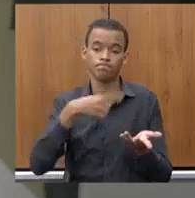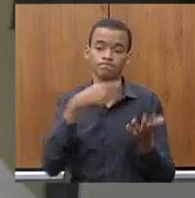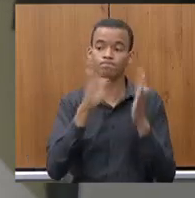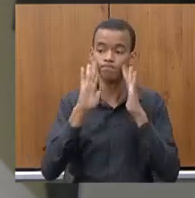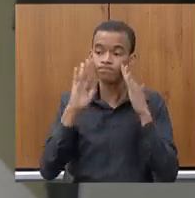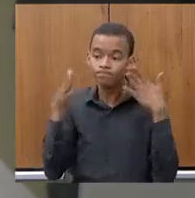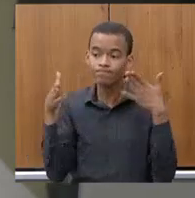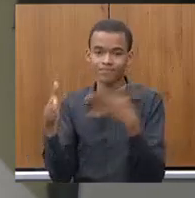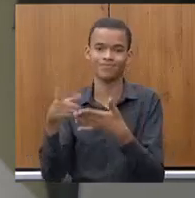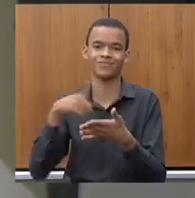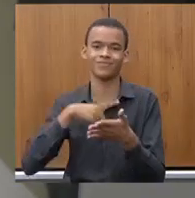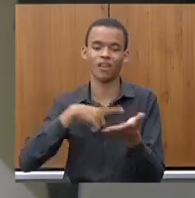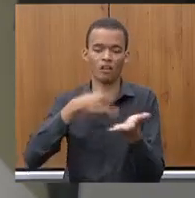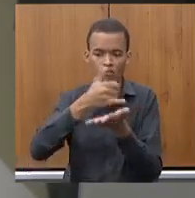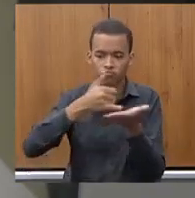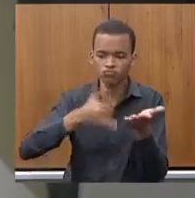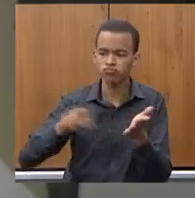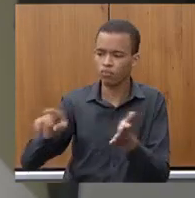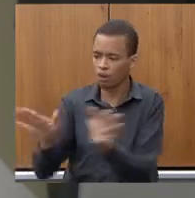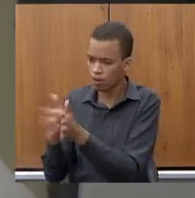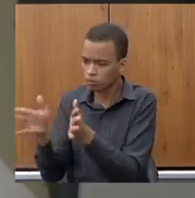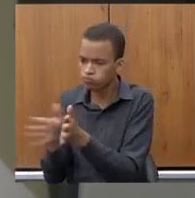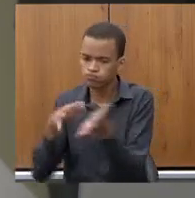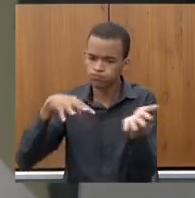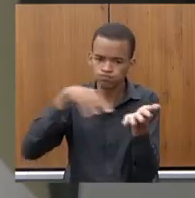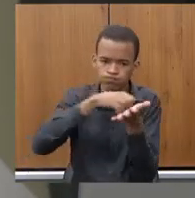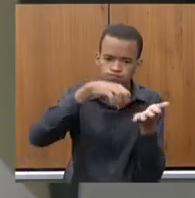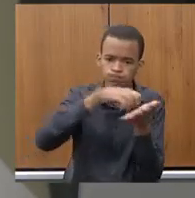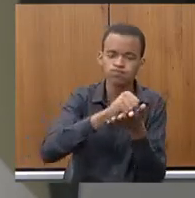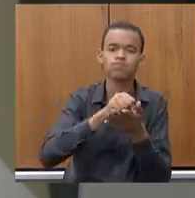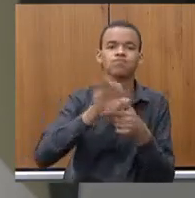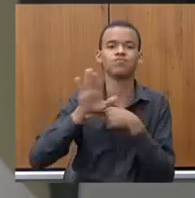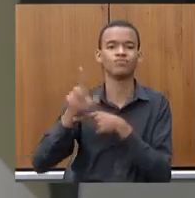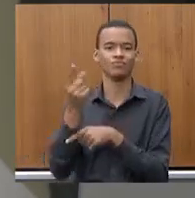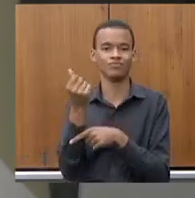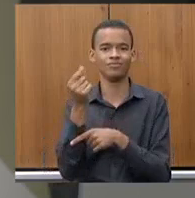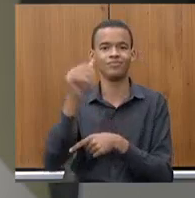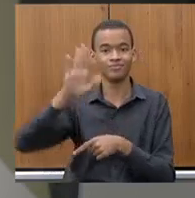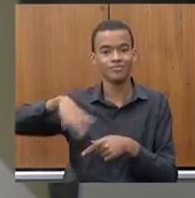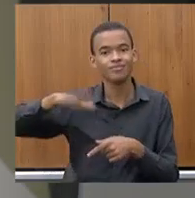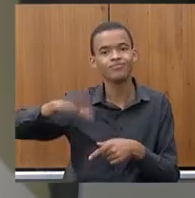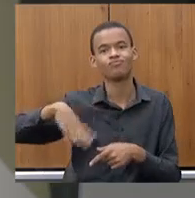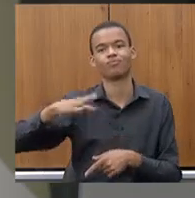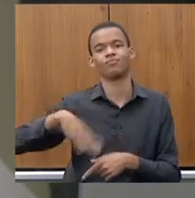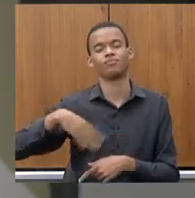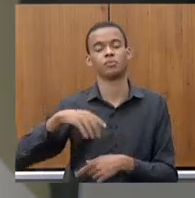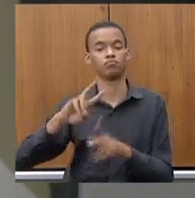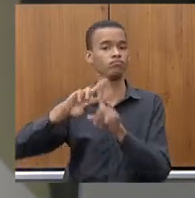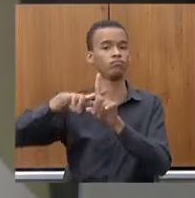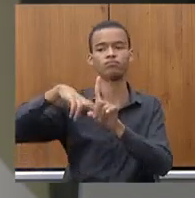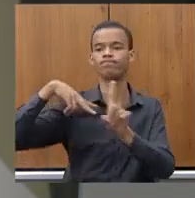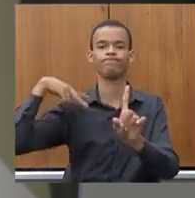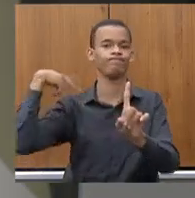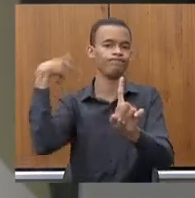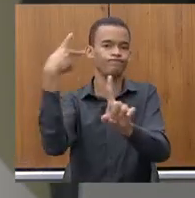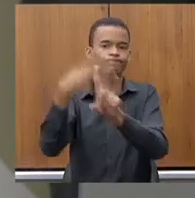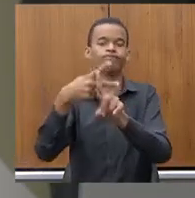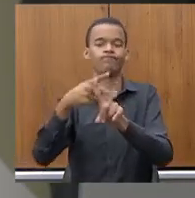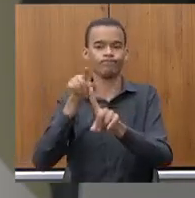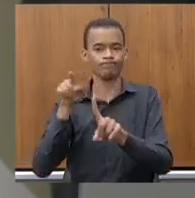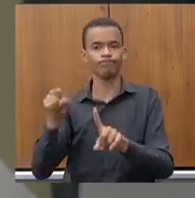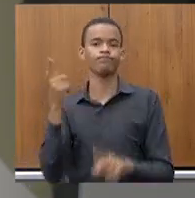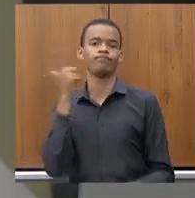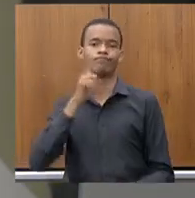cadastramento da sociedade mais carente na tarifa social, mais do que dobrando aqueles que usufruem desse direito,